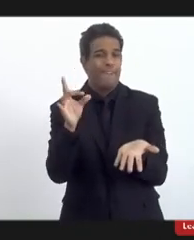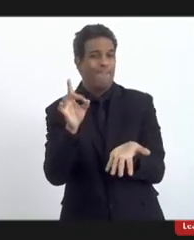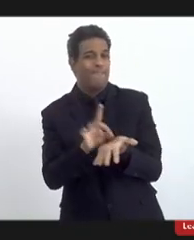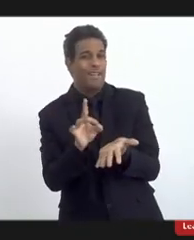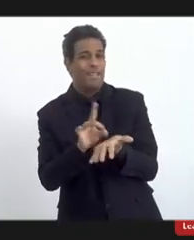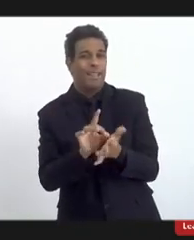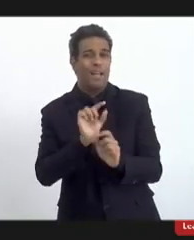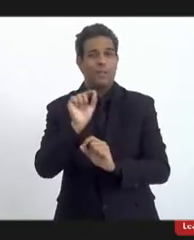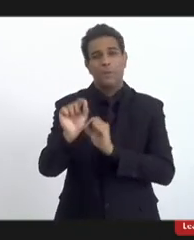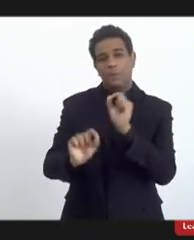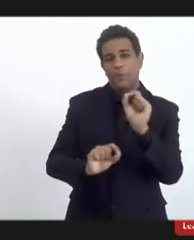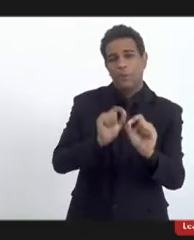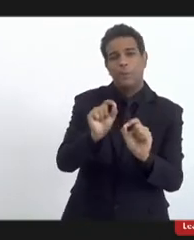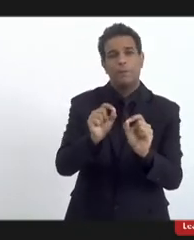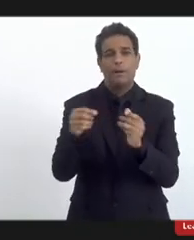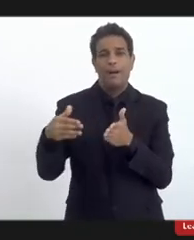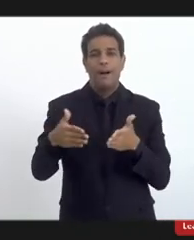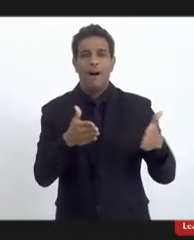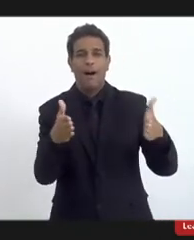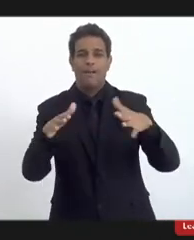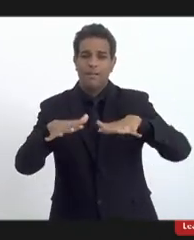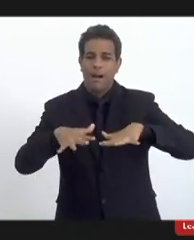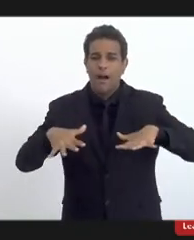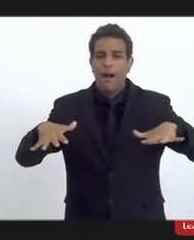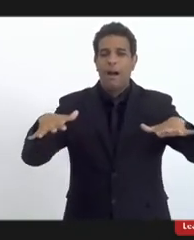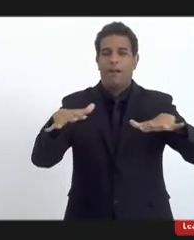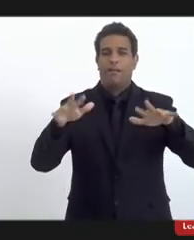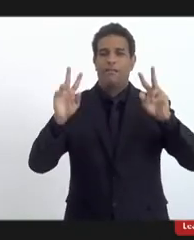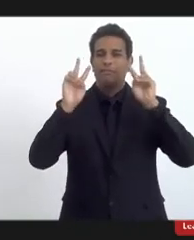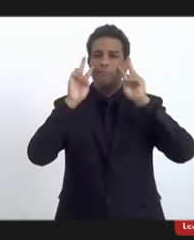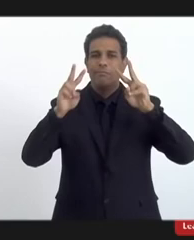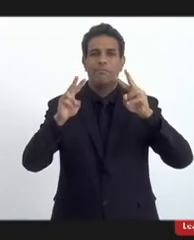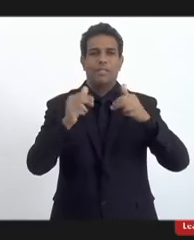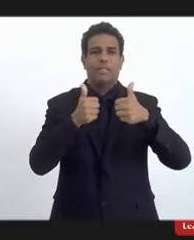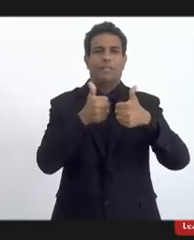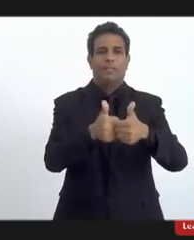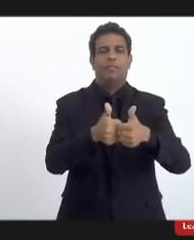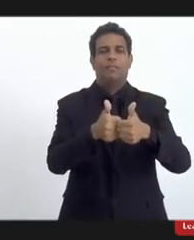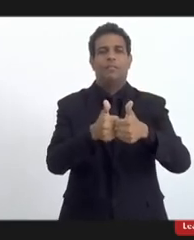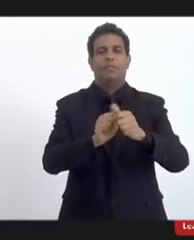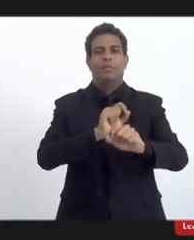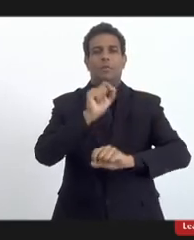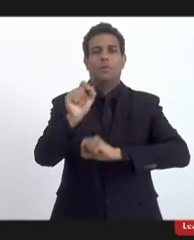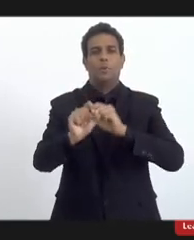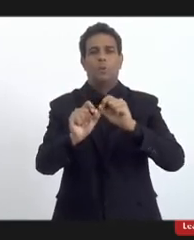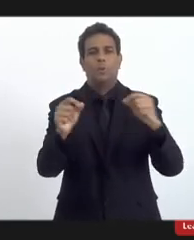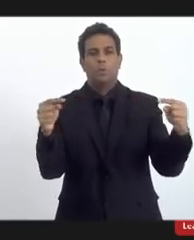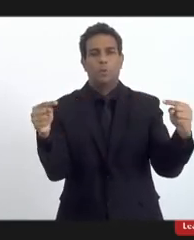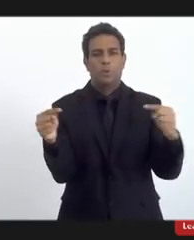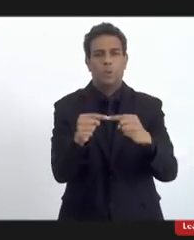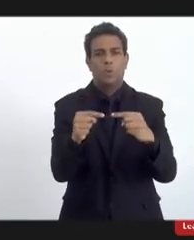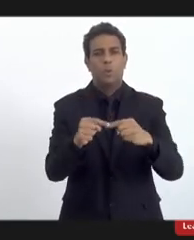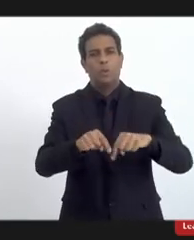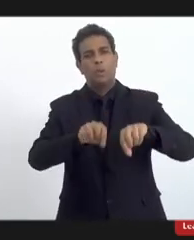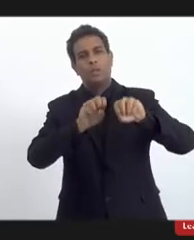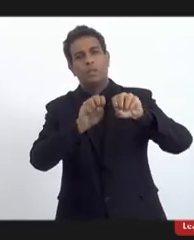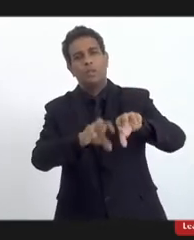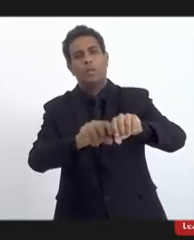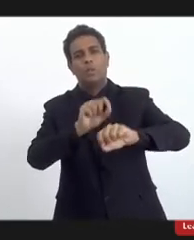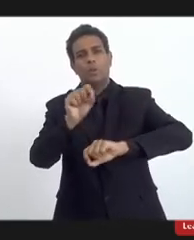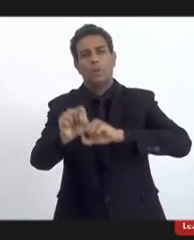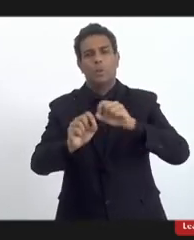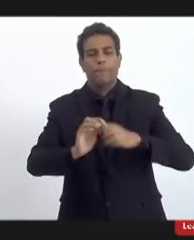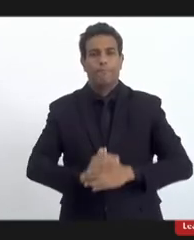verdadeiramente, e aí eu caminho mais para o campo da doutora Beatriz, da Secretaria de Educação, que é o